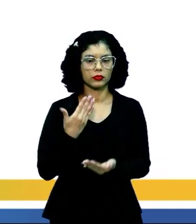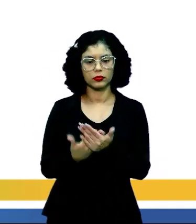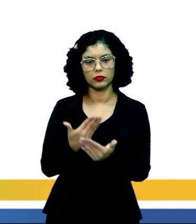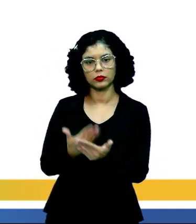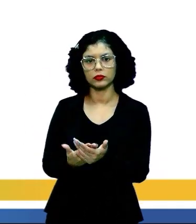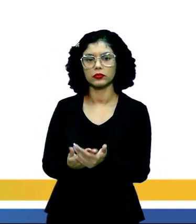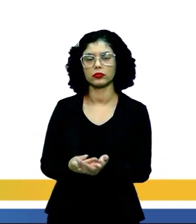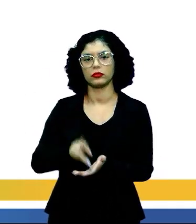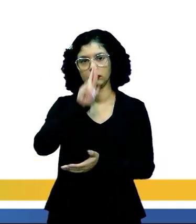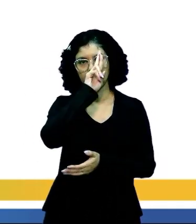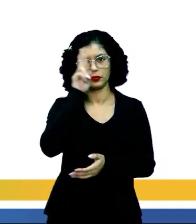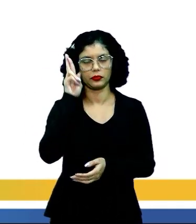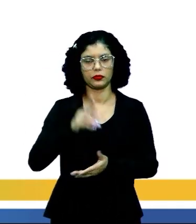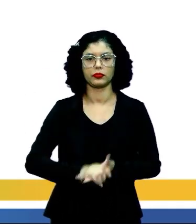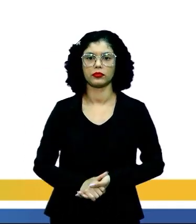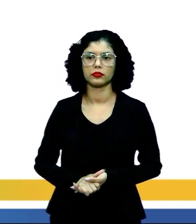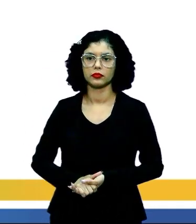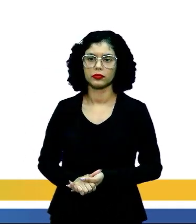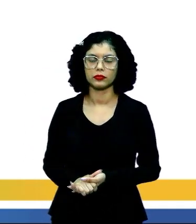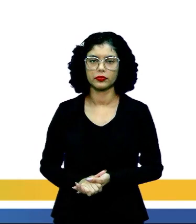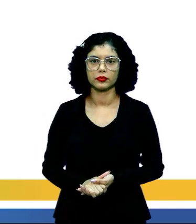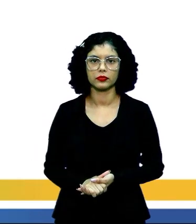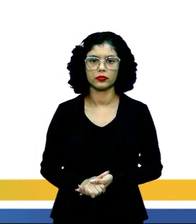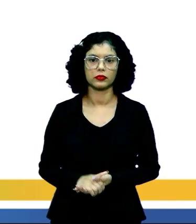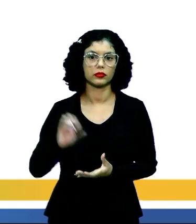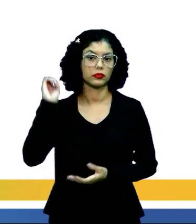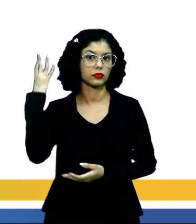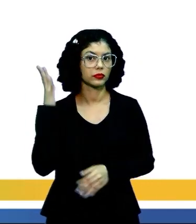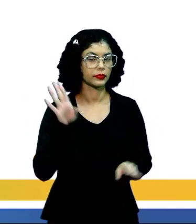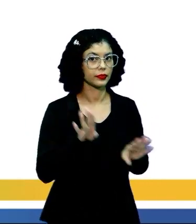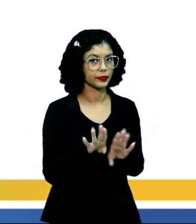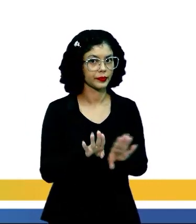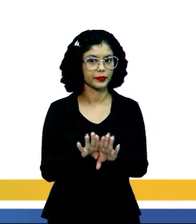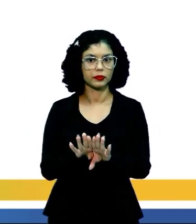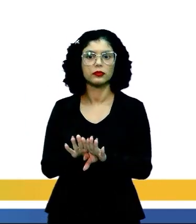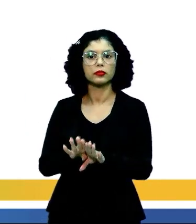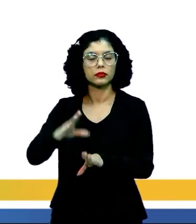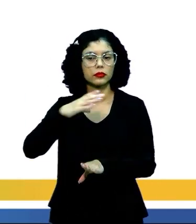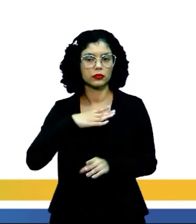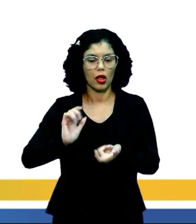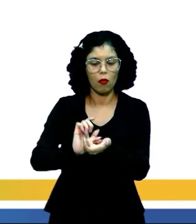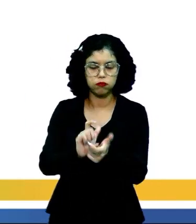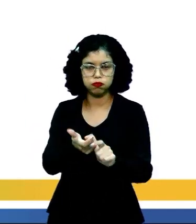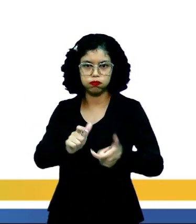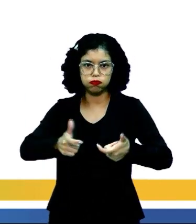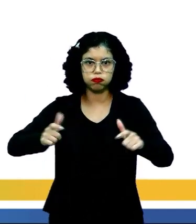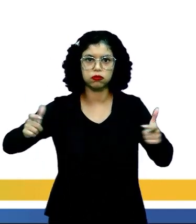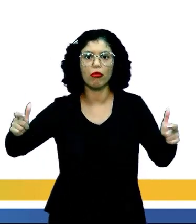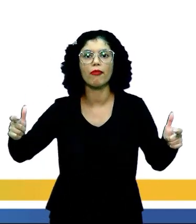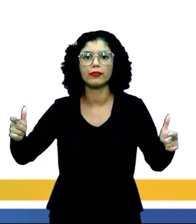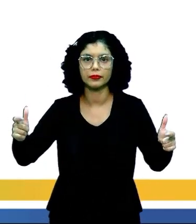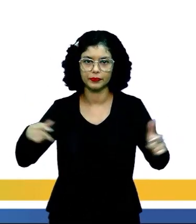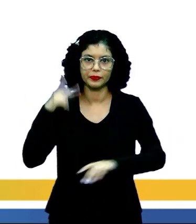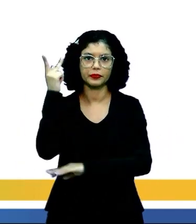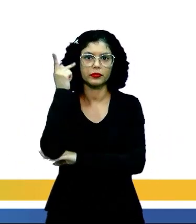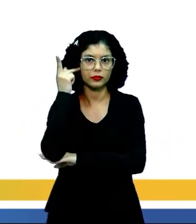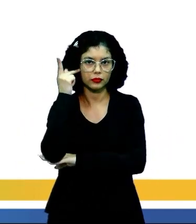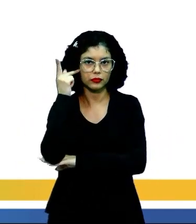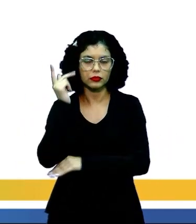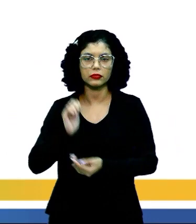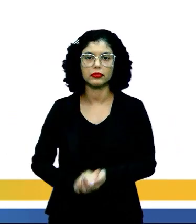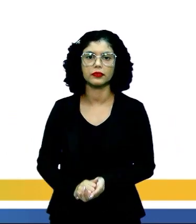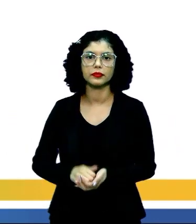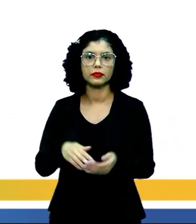na aula de História. Está acontecendo também a urbanização de São Paulo,